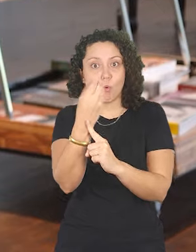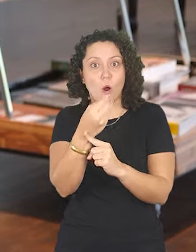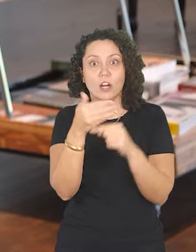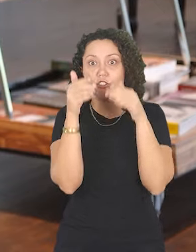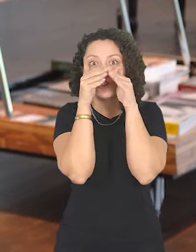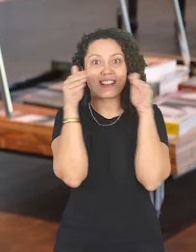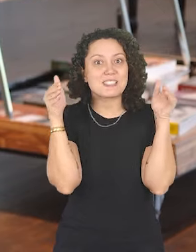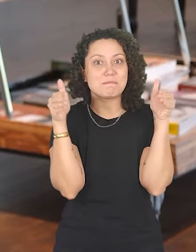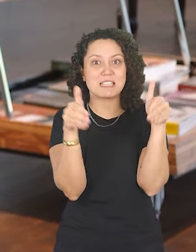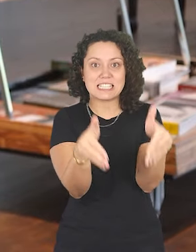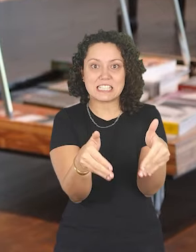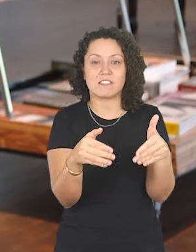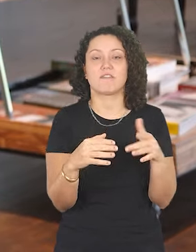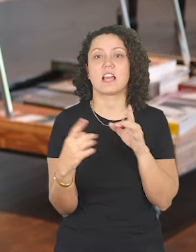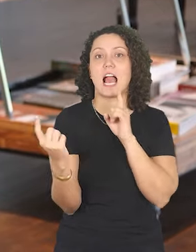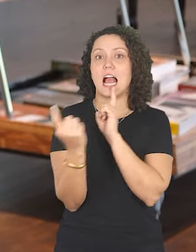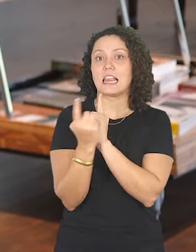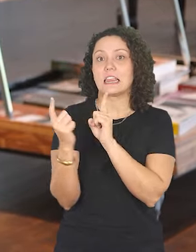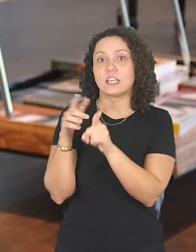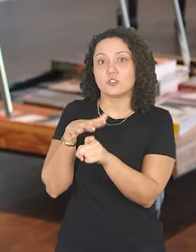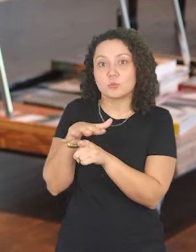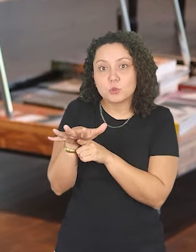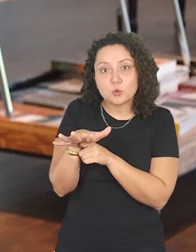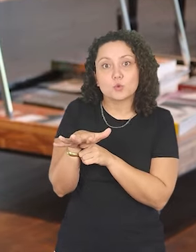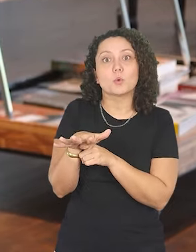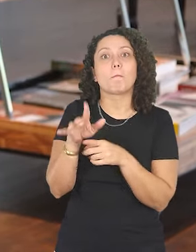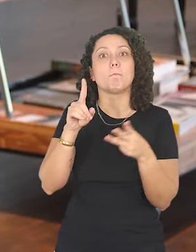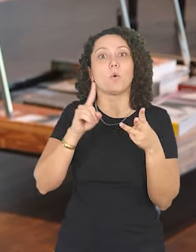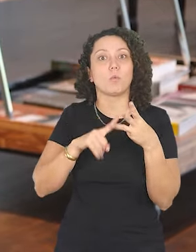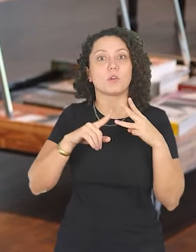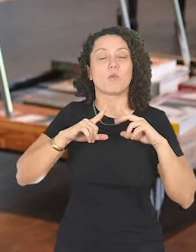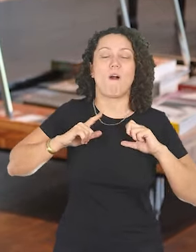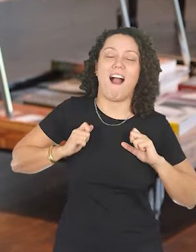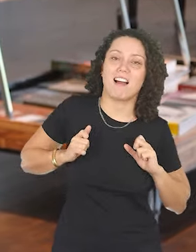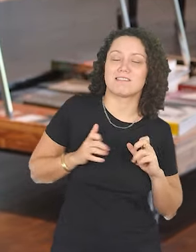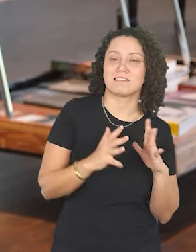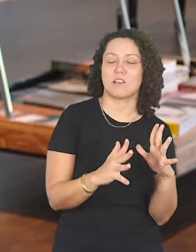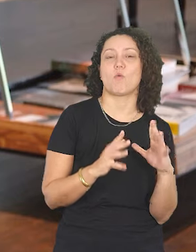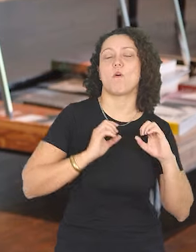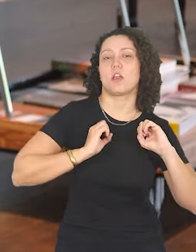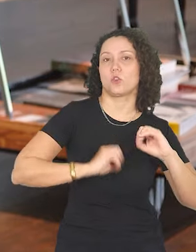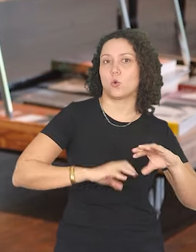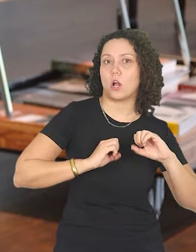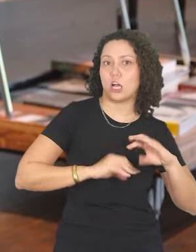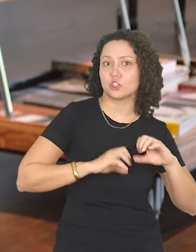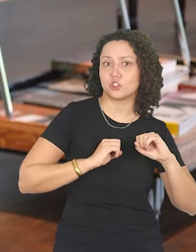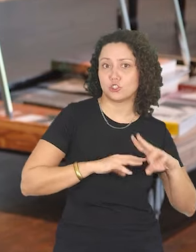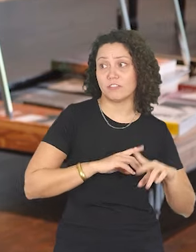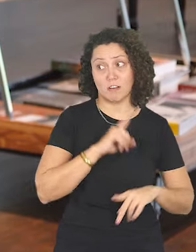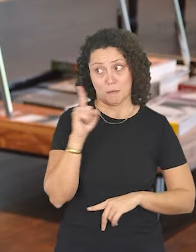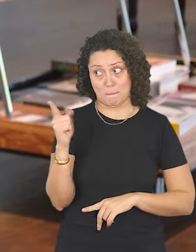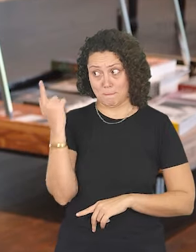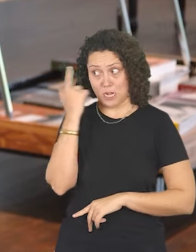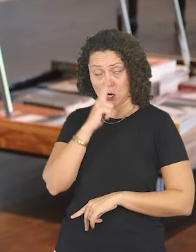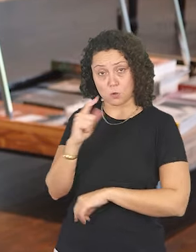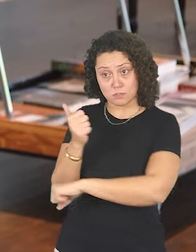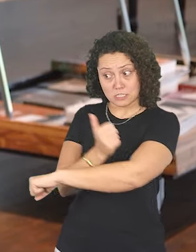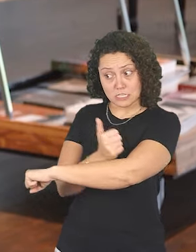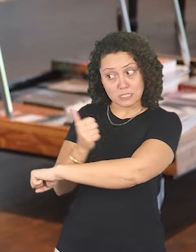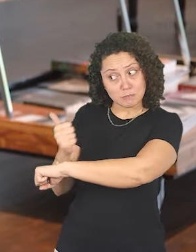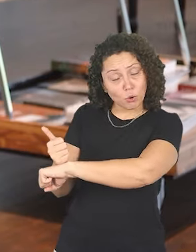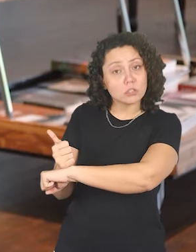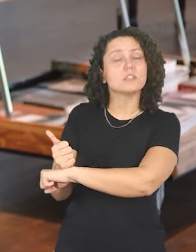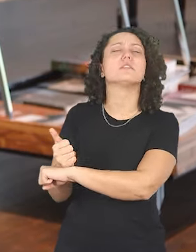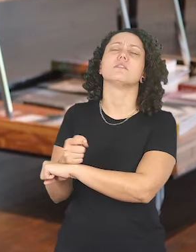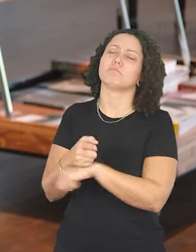específica, o atendimento do público, as ações educativas em torno de uma exposição também